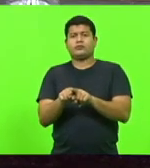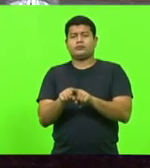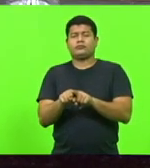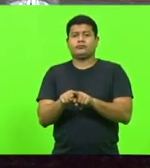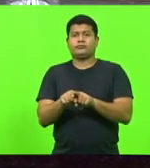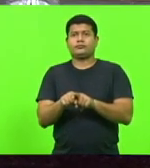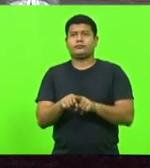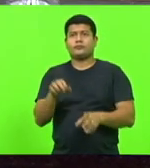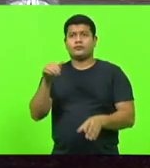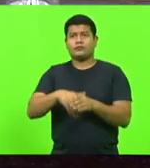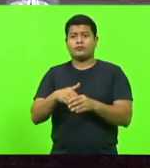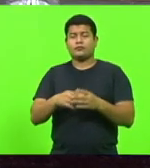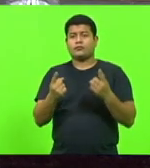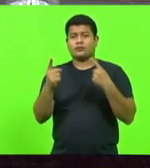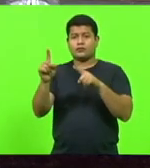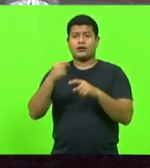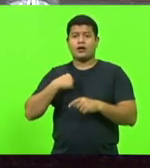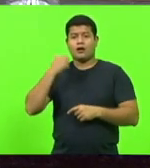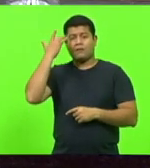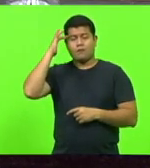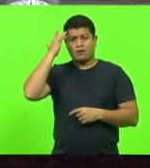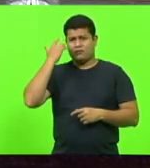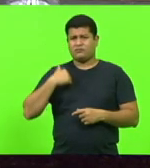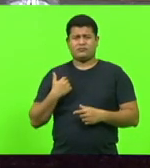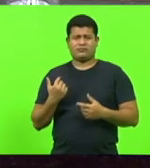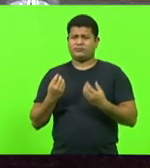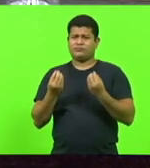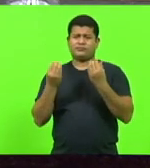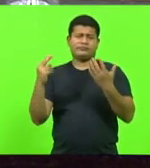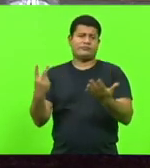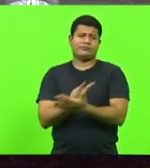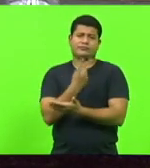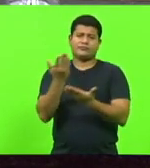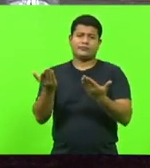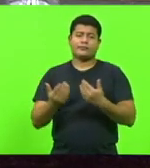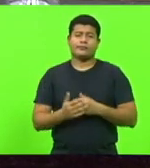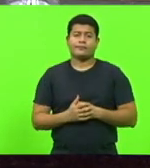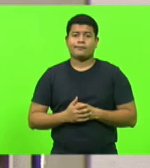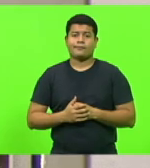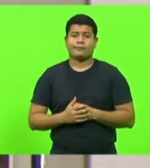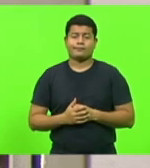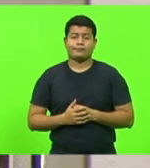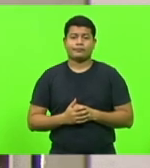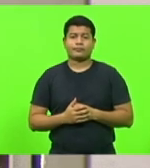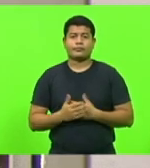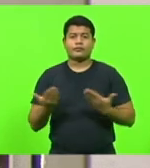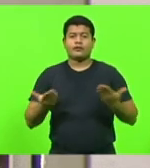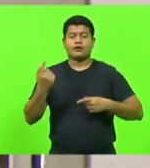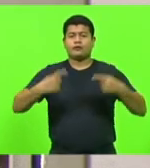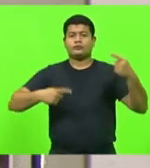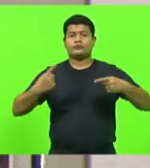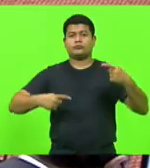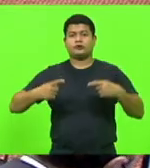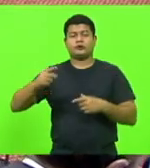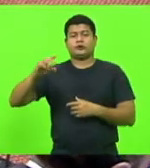voto contrário, porque eu acho isso completamente descabido. A palavra do deputado José Milton Schiffer.